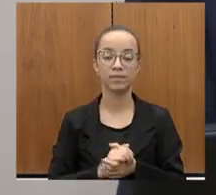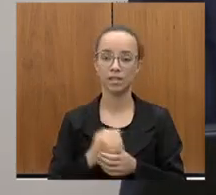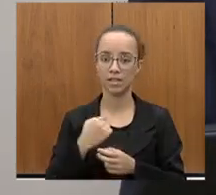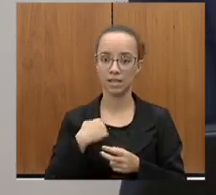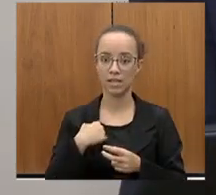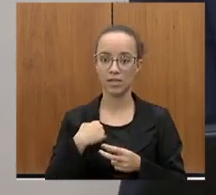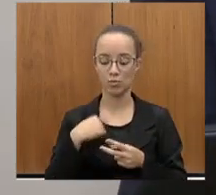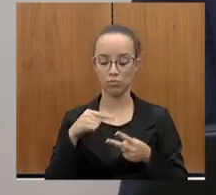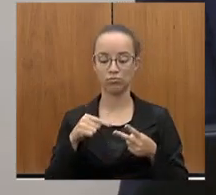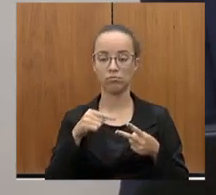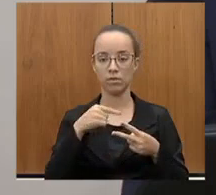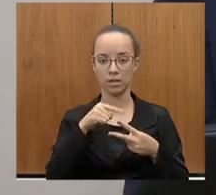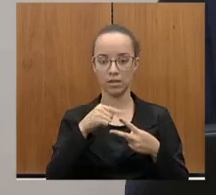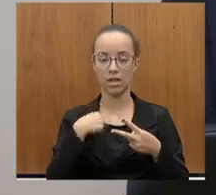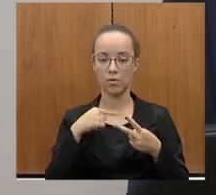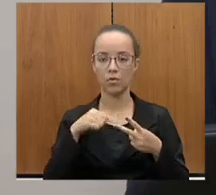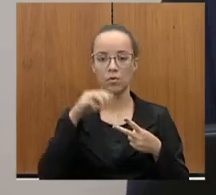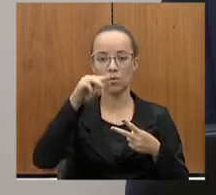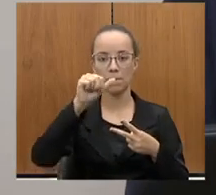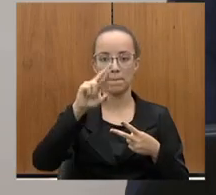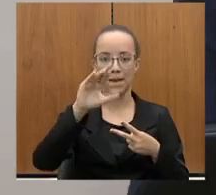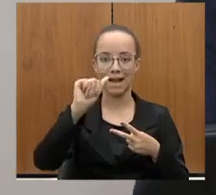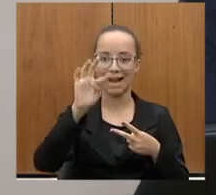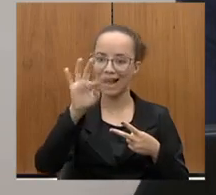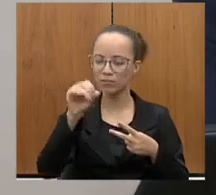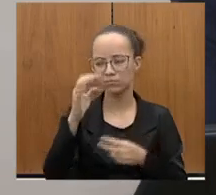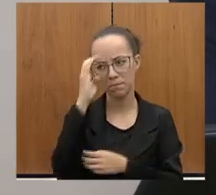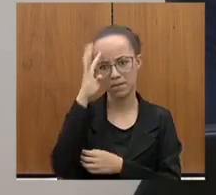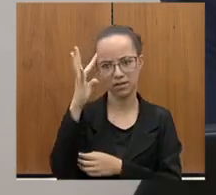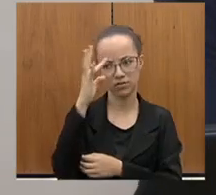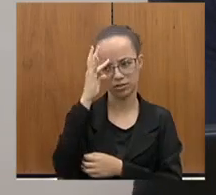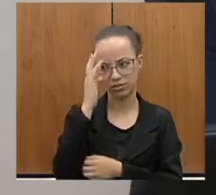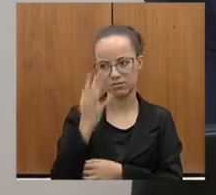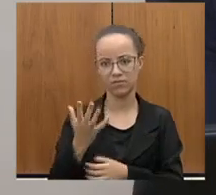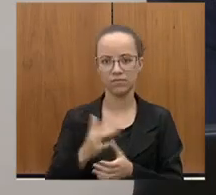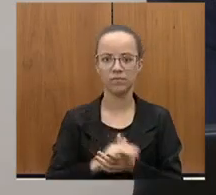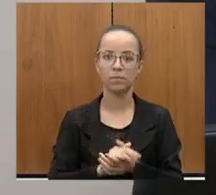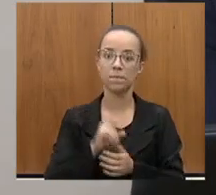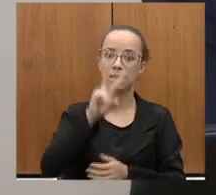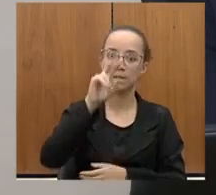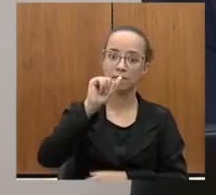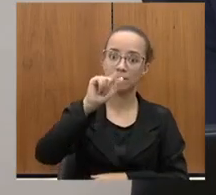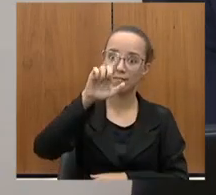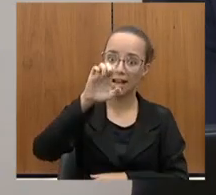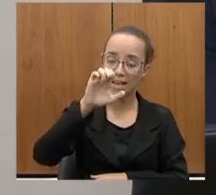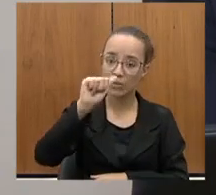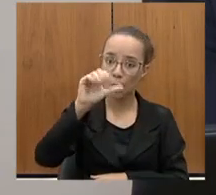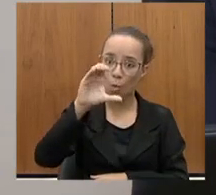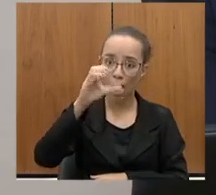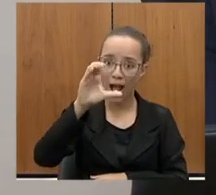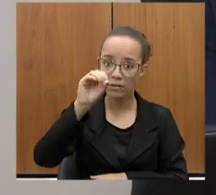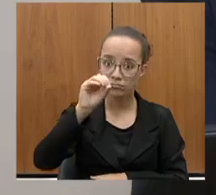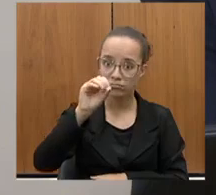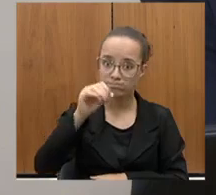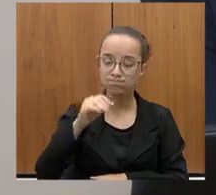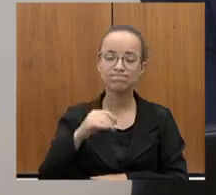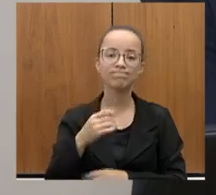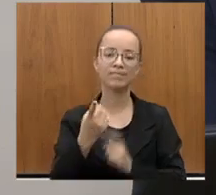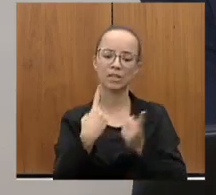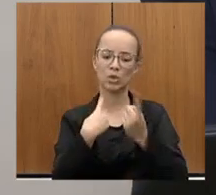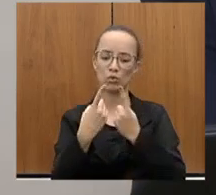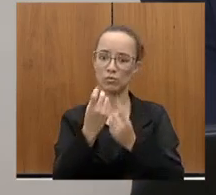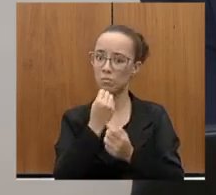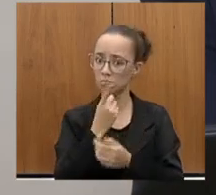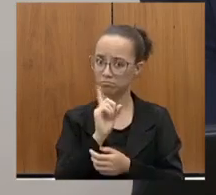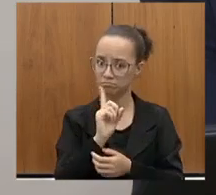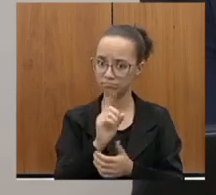marcato discutimos aqui, imagina, não é, gente? Vale do Aço, a rodovia não